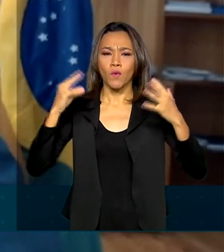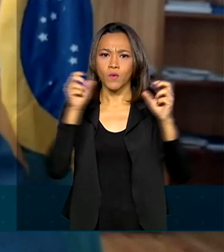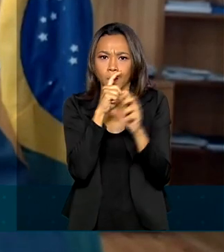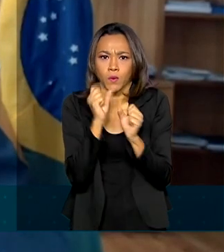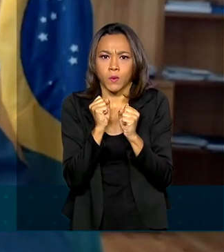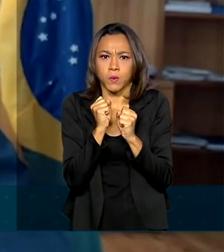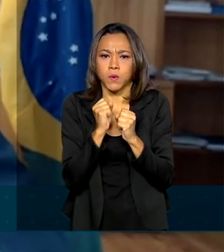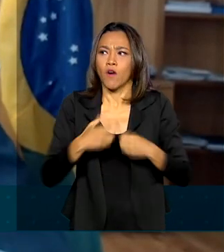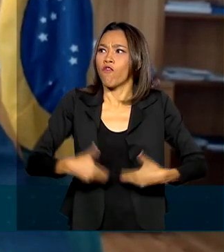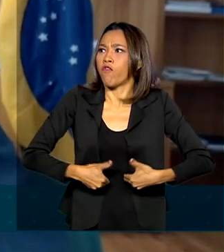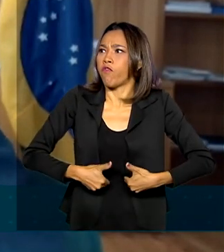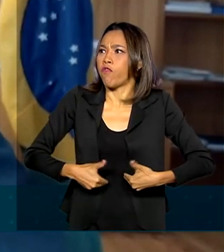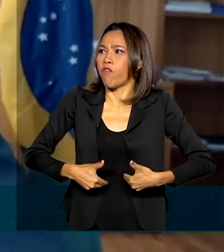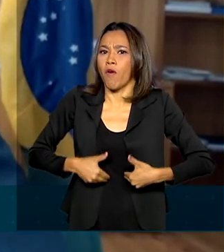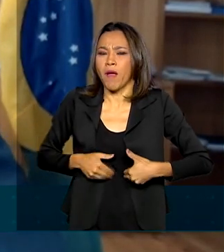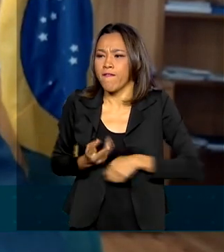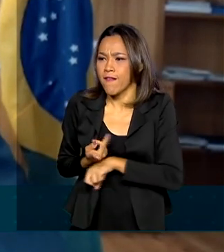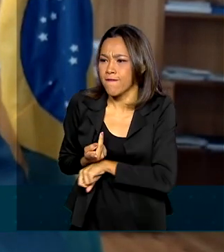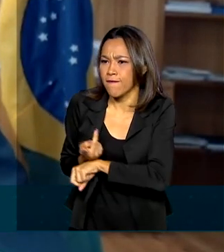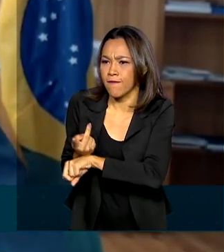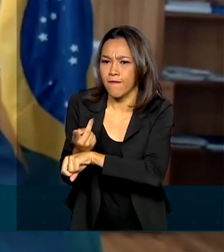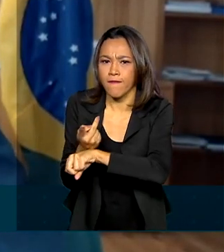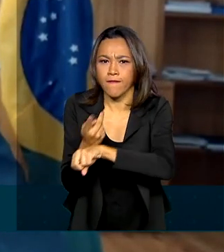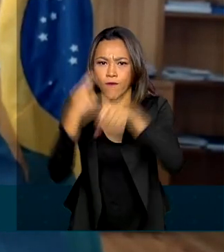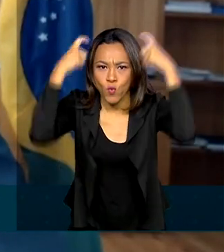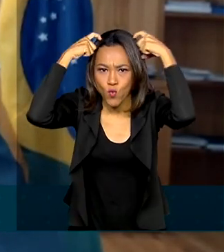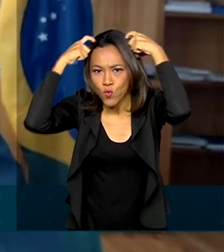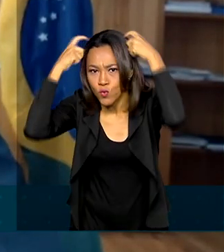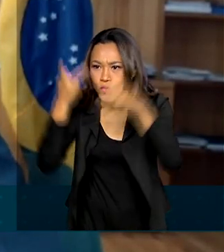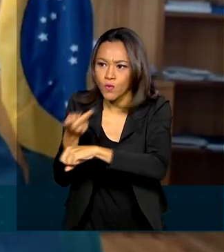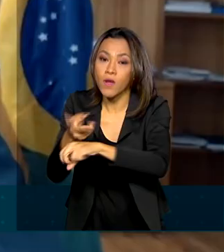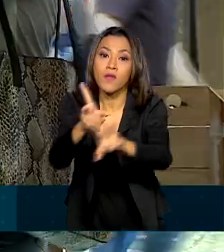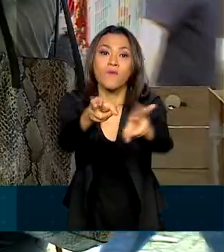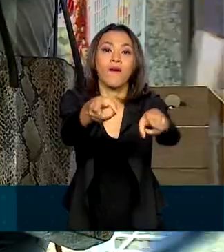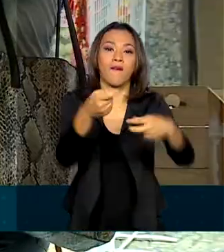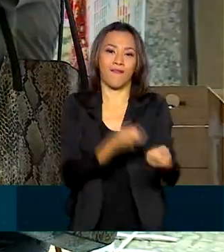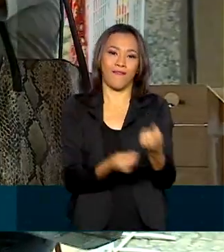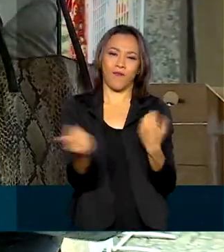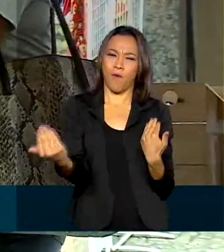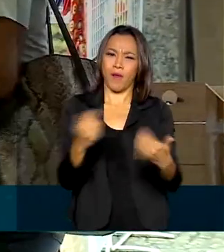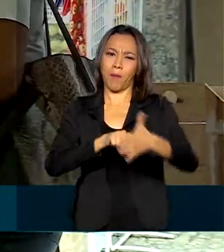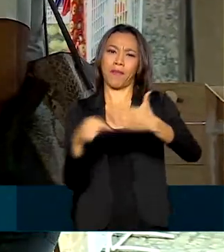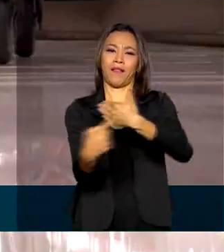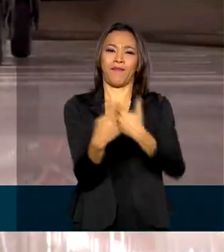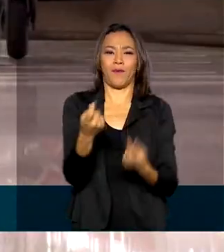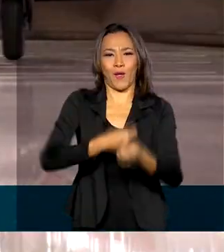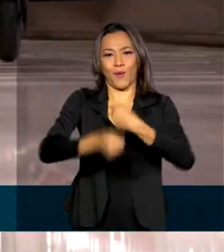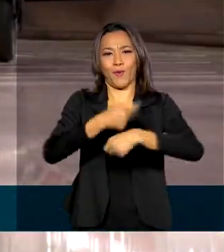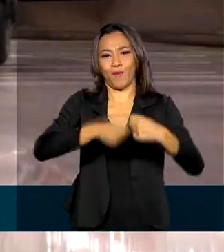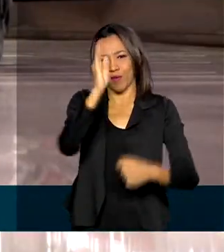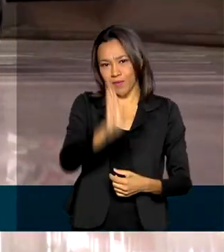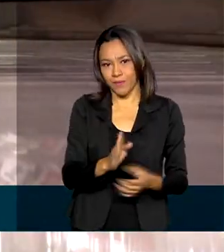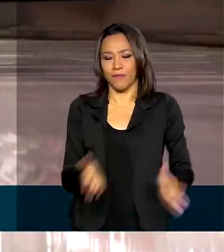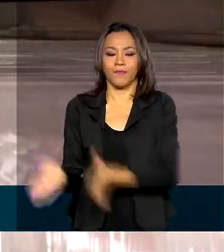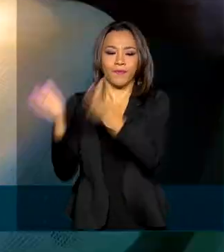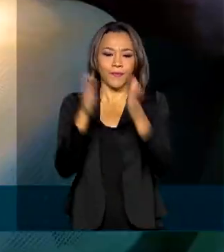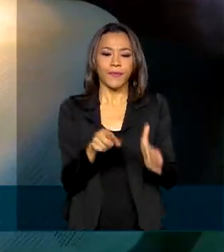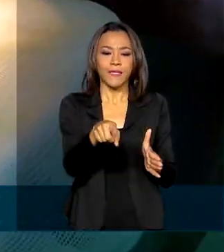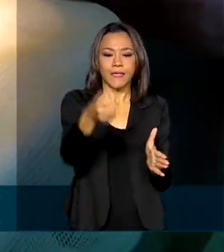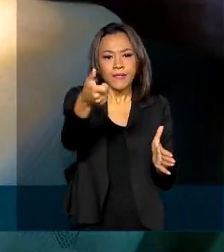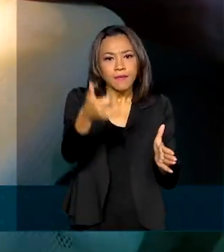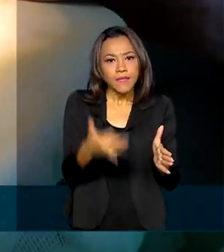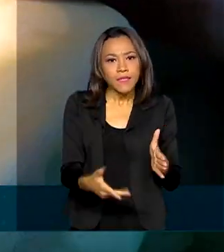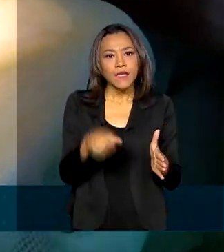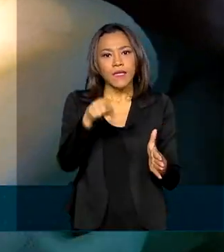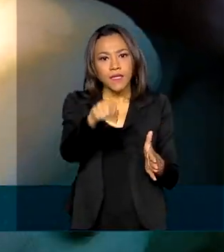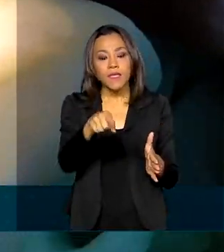está com fome. Ele vai à caça. É como a economia brasileira está voltando. O bom desempenho da economia está refletido no crescimento